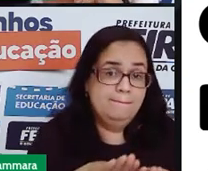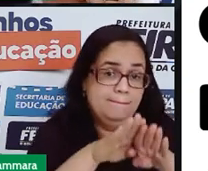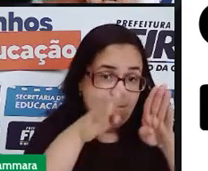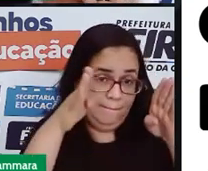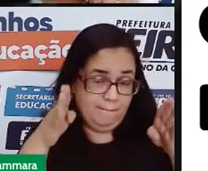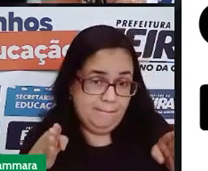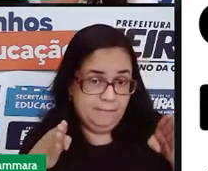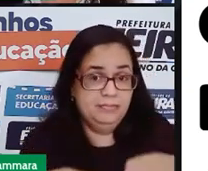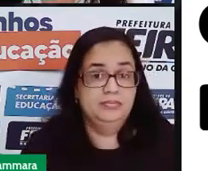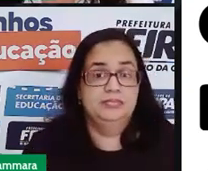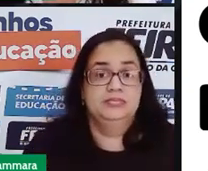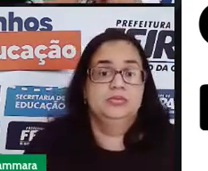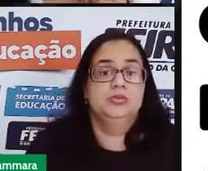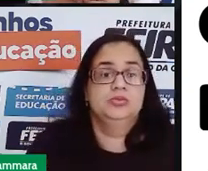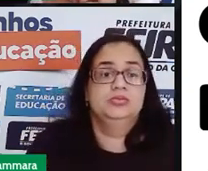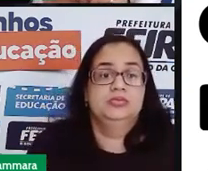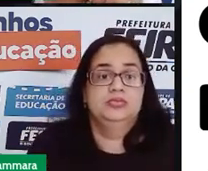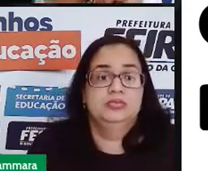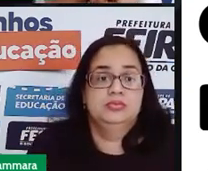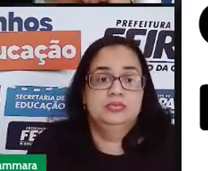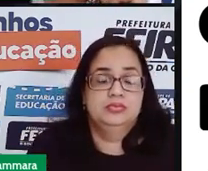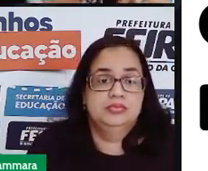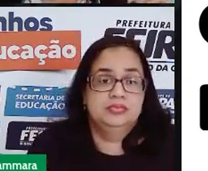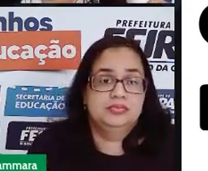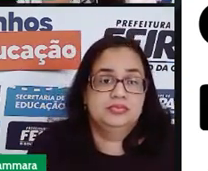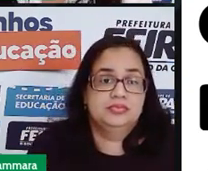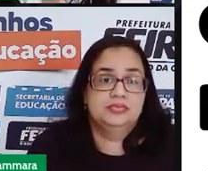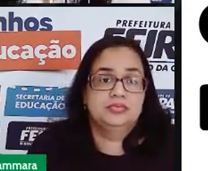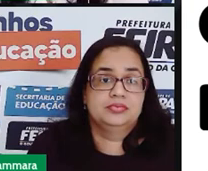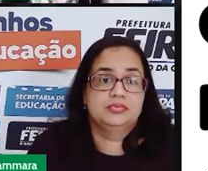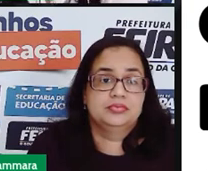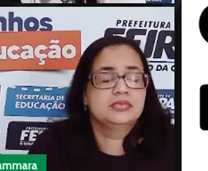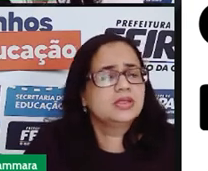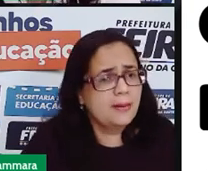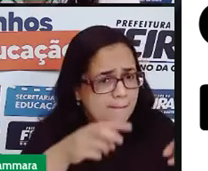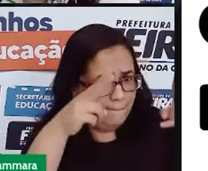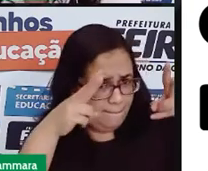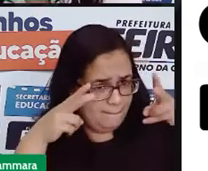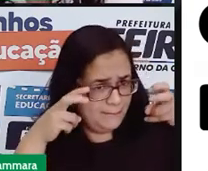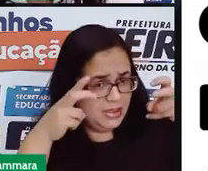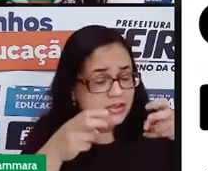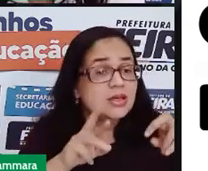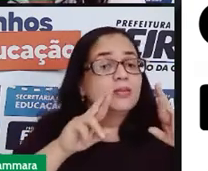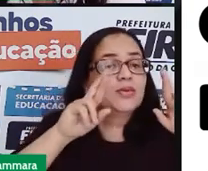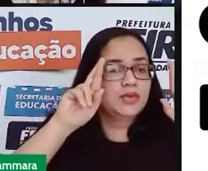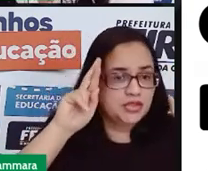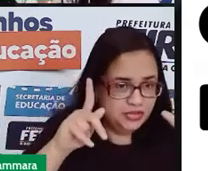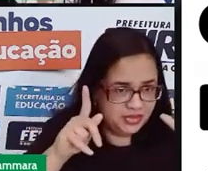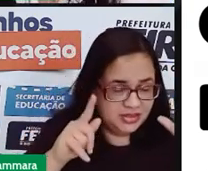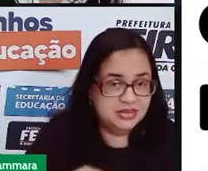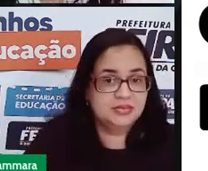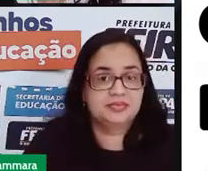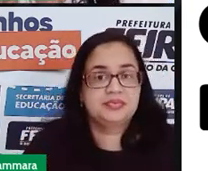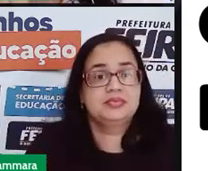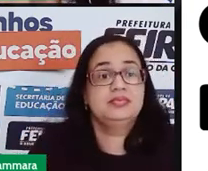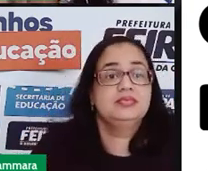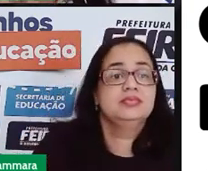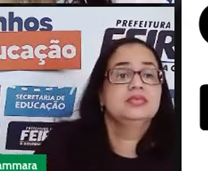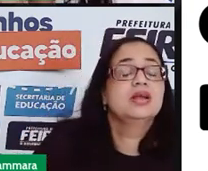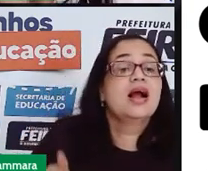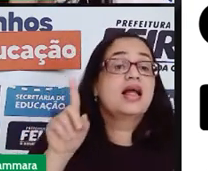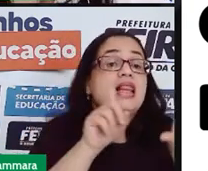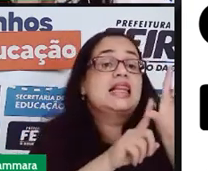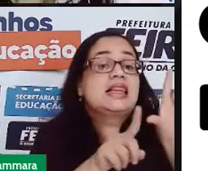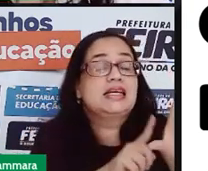mesa, rosa. Perceberam a diferença? A letra